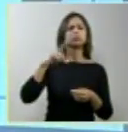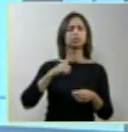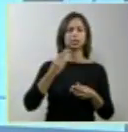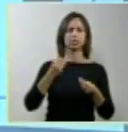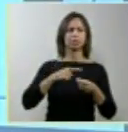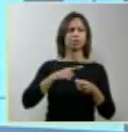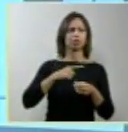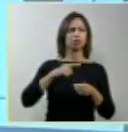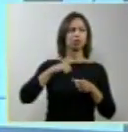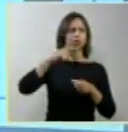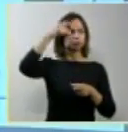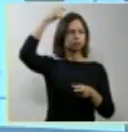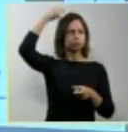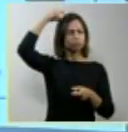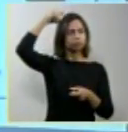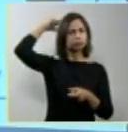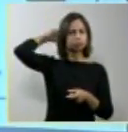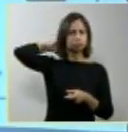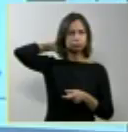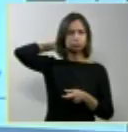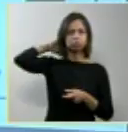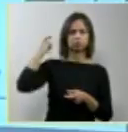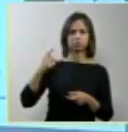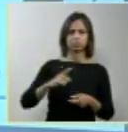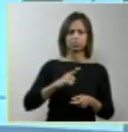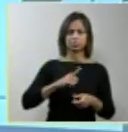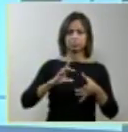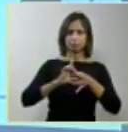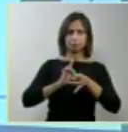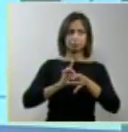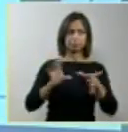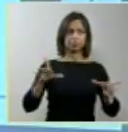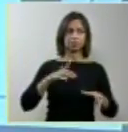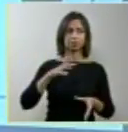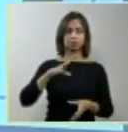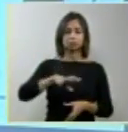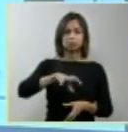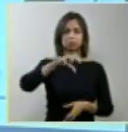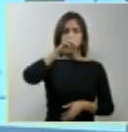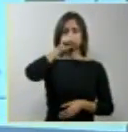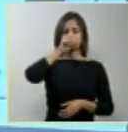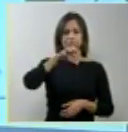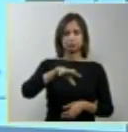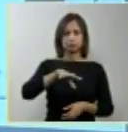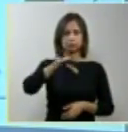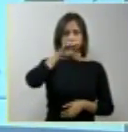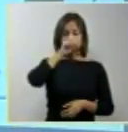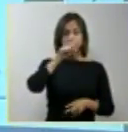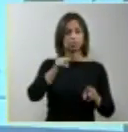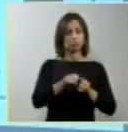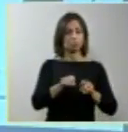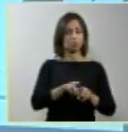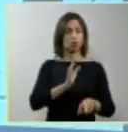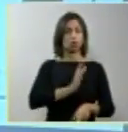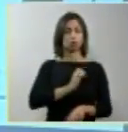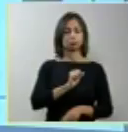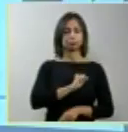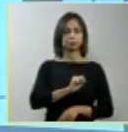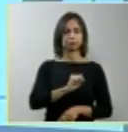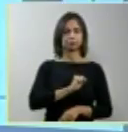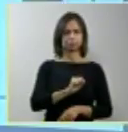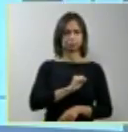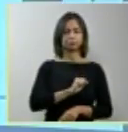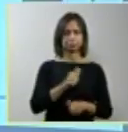tronco cerebral que permite respirar e ter batimento cardíaco, mas não permite de